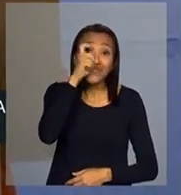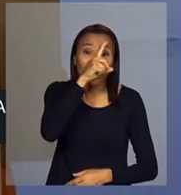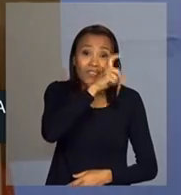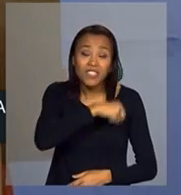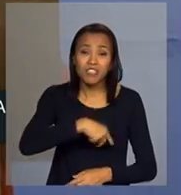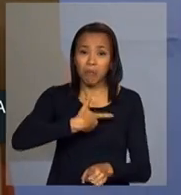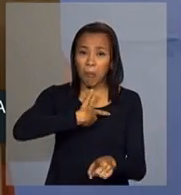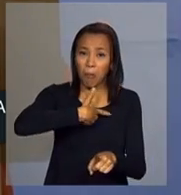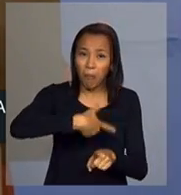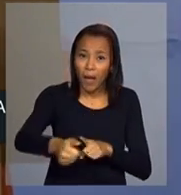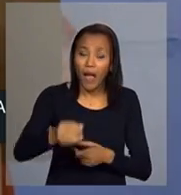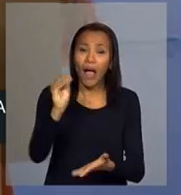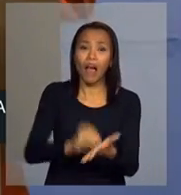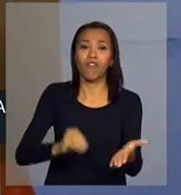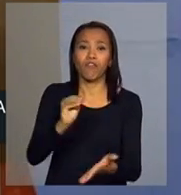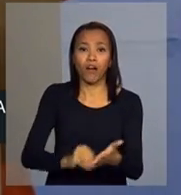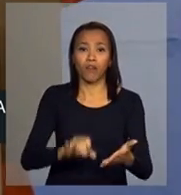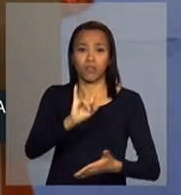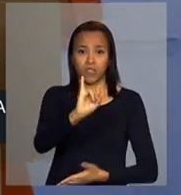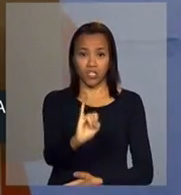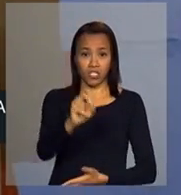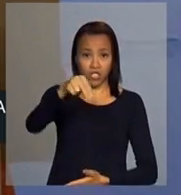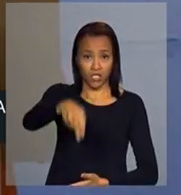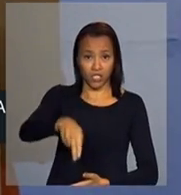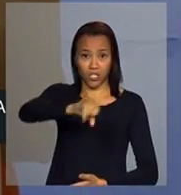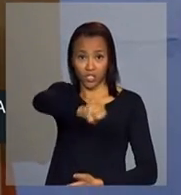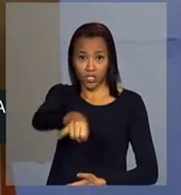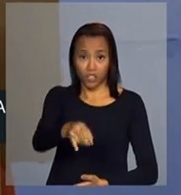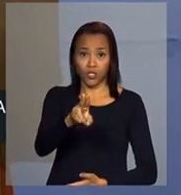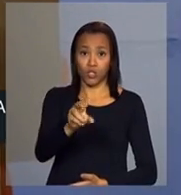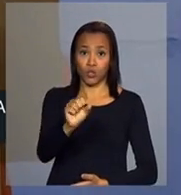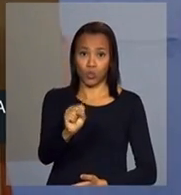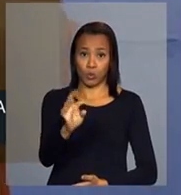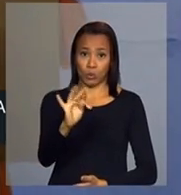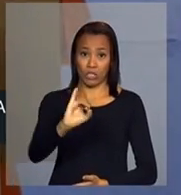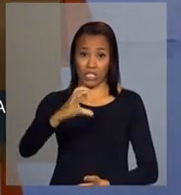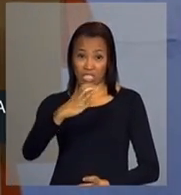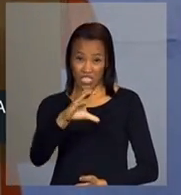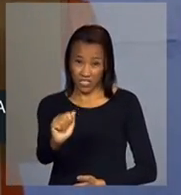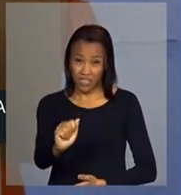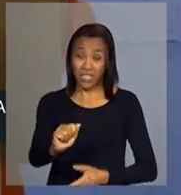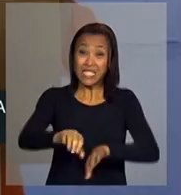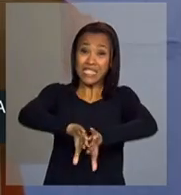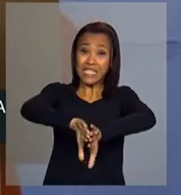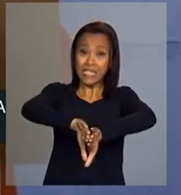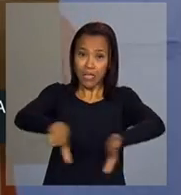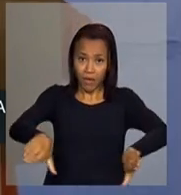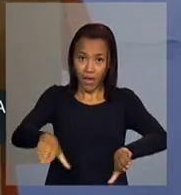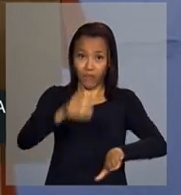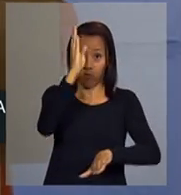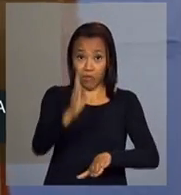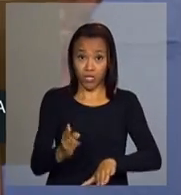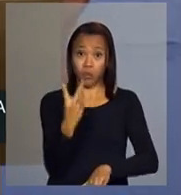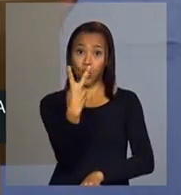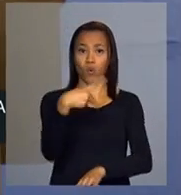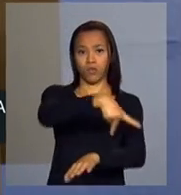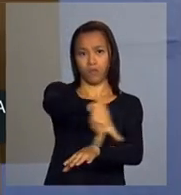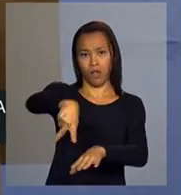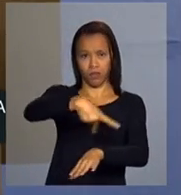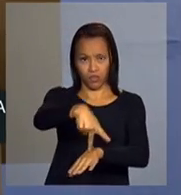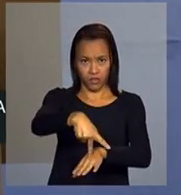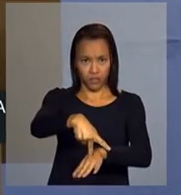injustiça secular que dilacerava o Brasil em dois países, dois